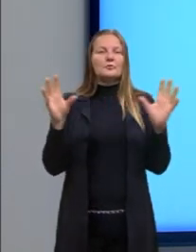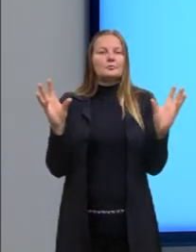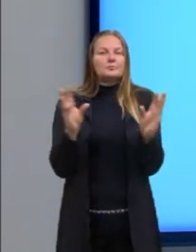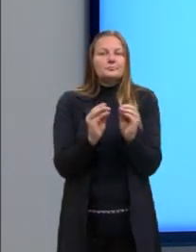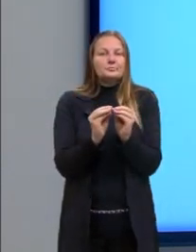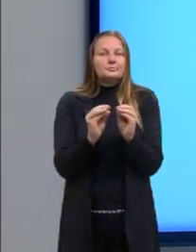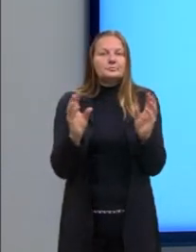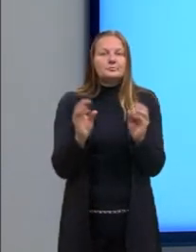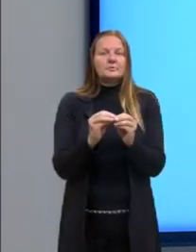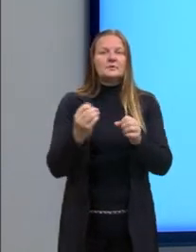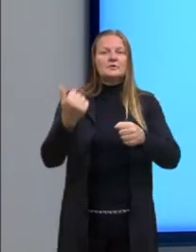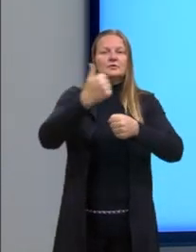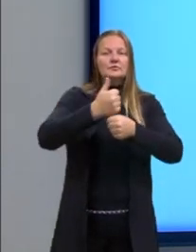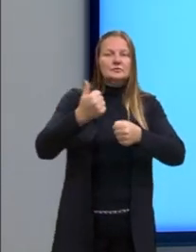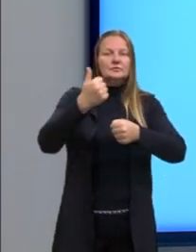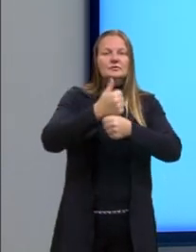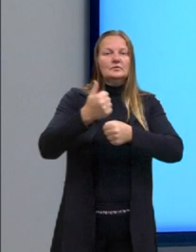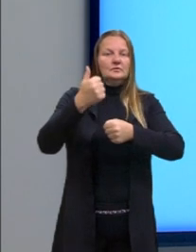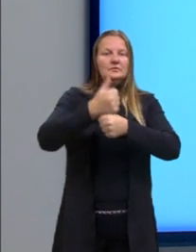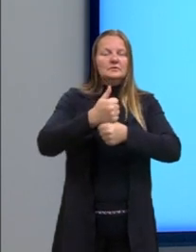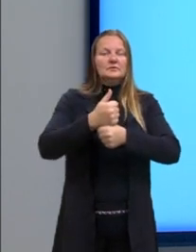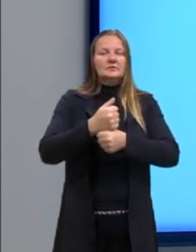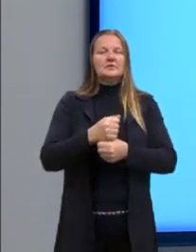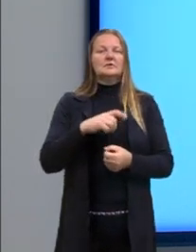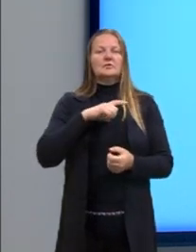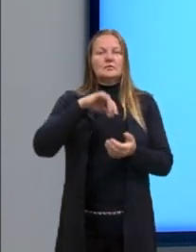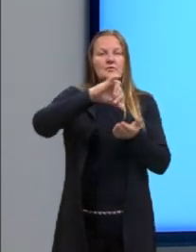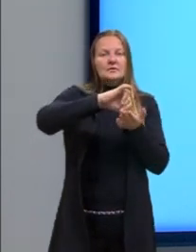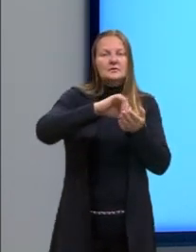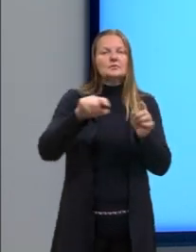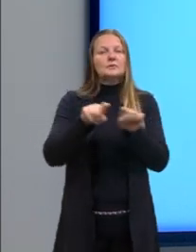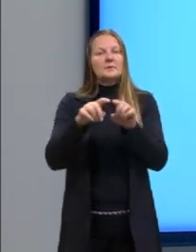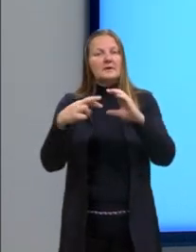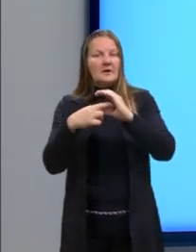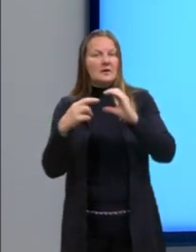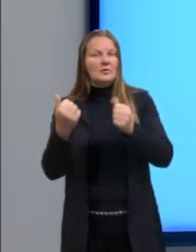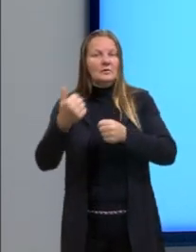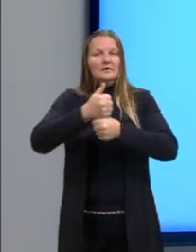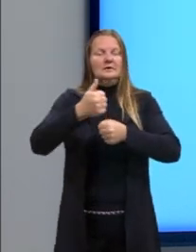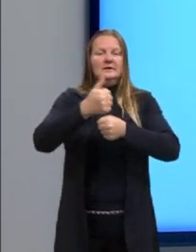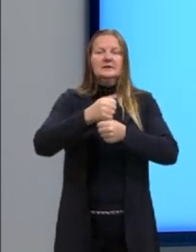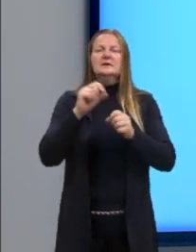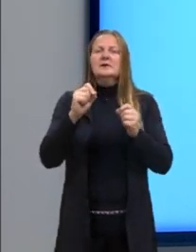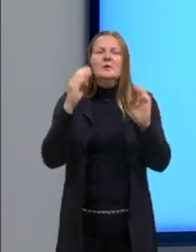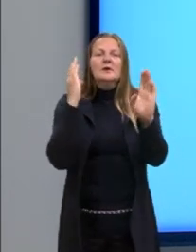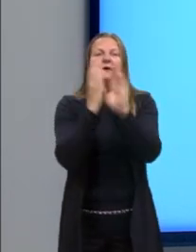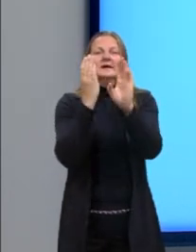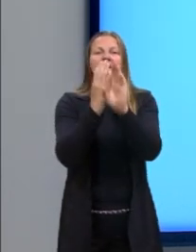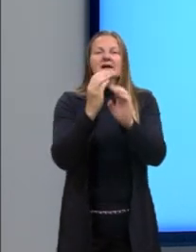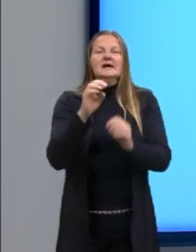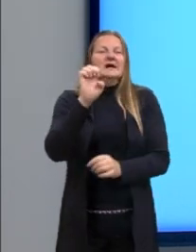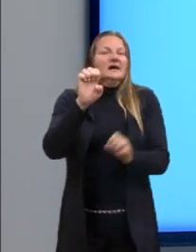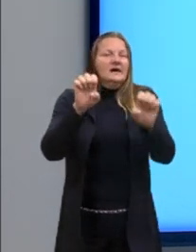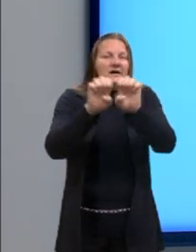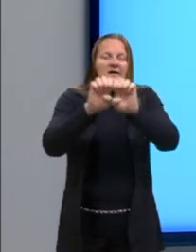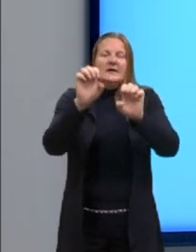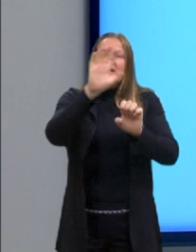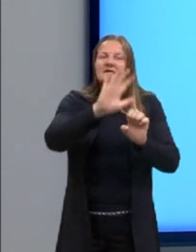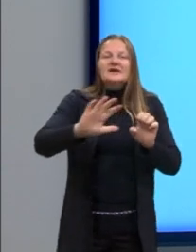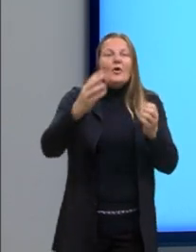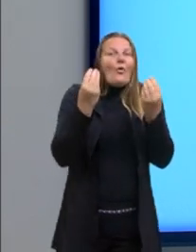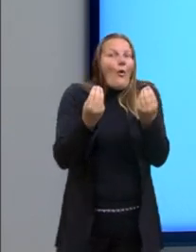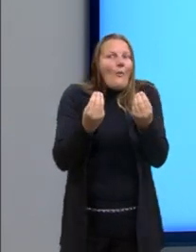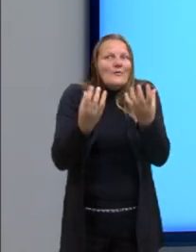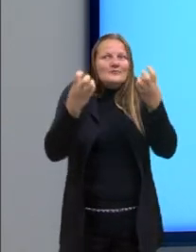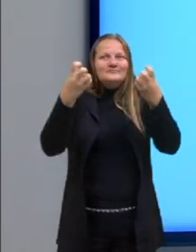Substituir as coordenadas do centro e substituir o raio. Mas como que eu vou chegar na equação geral? Onde